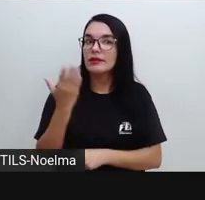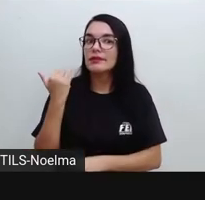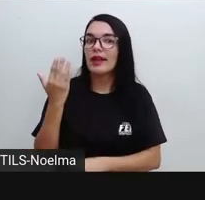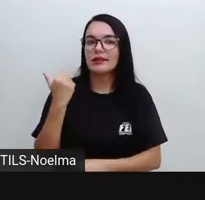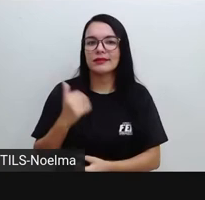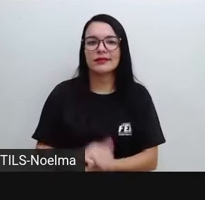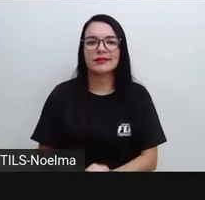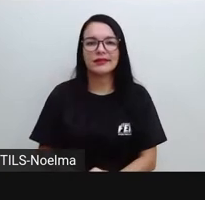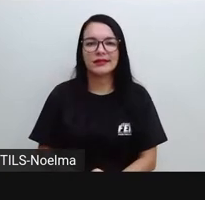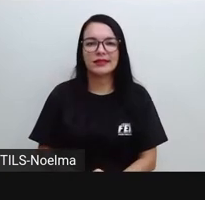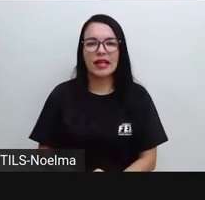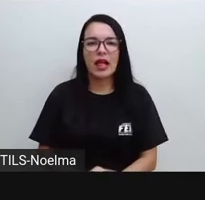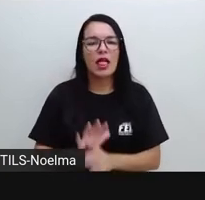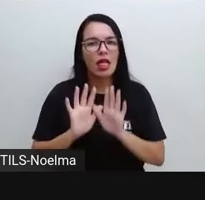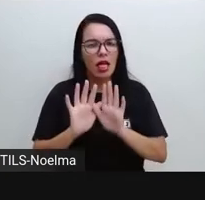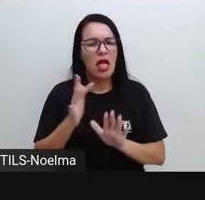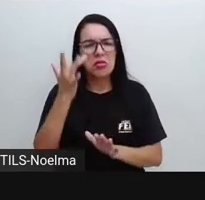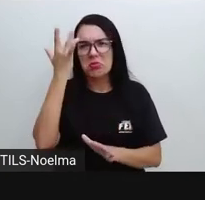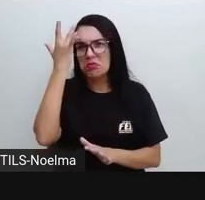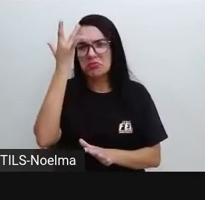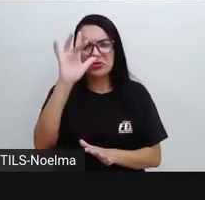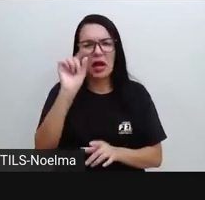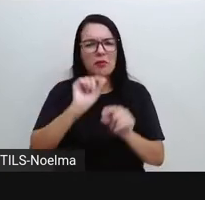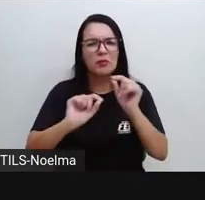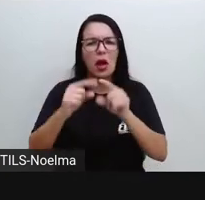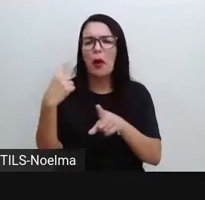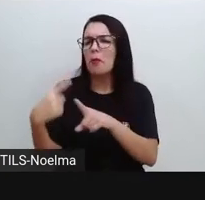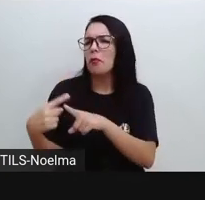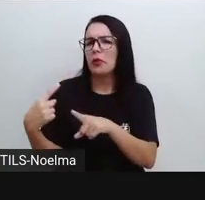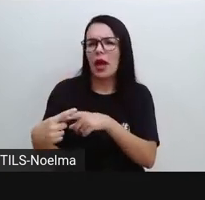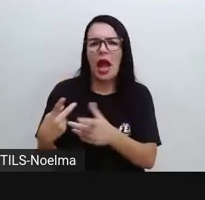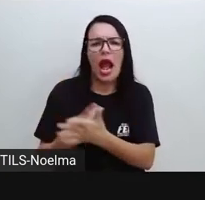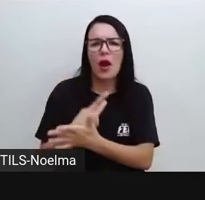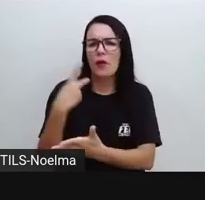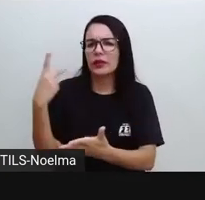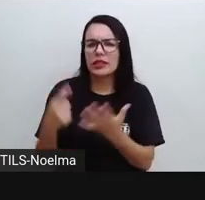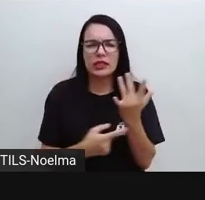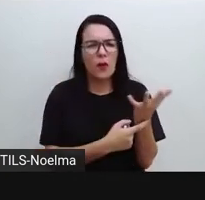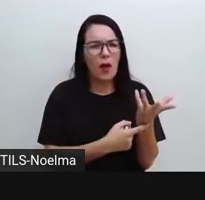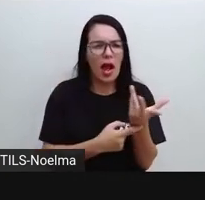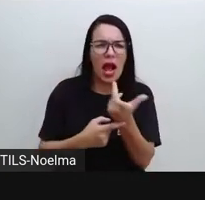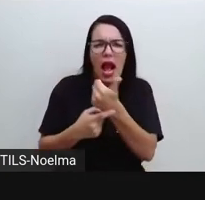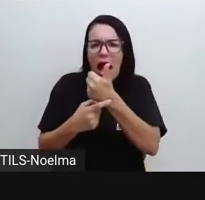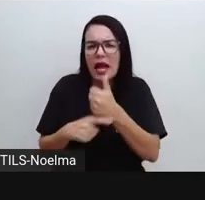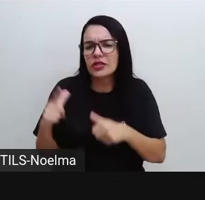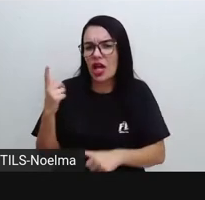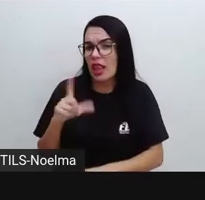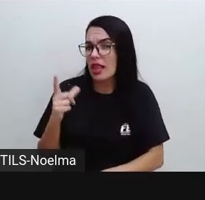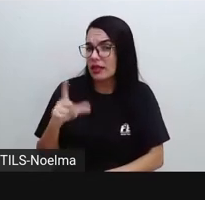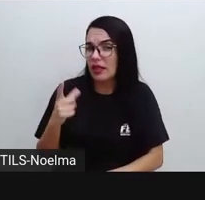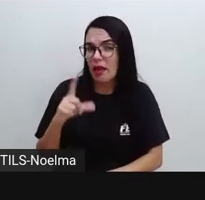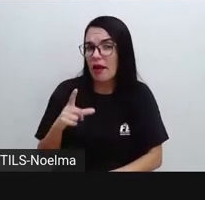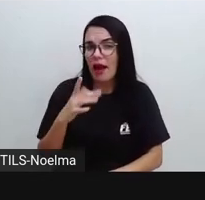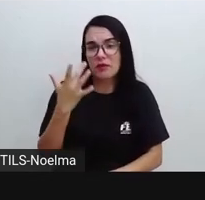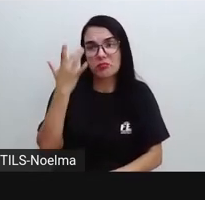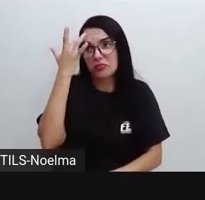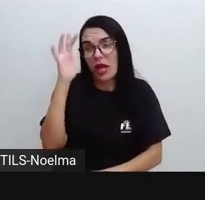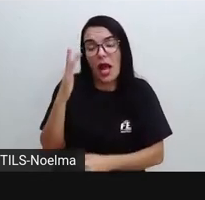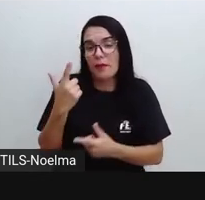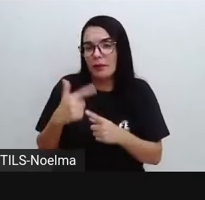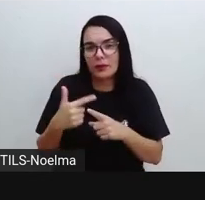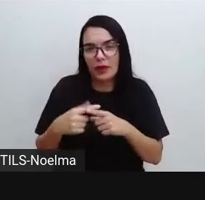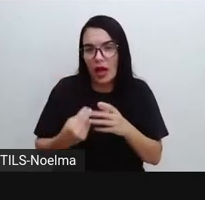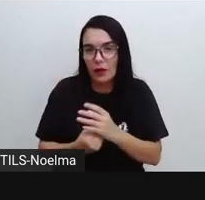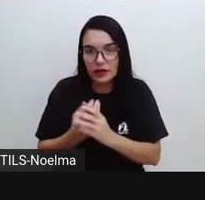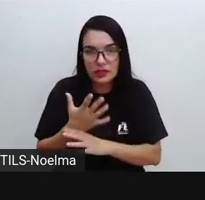Cristo. Não se sabe o motivo dessa forma literária, não se sabe por que ela foi produzida dessa forma.